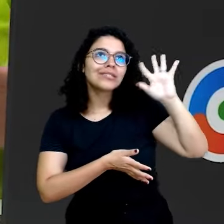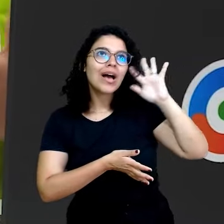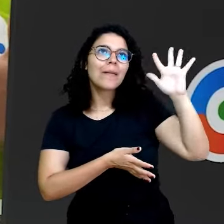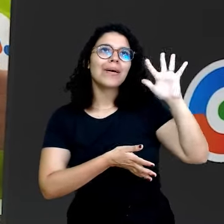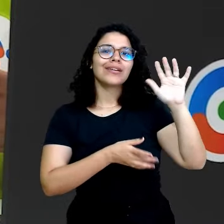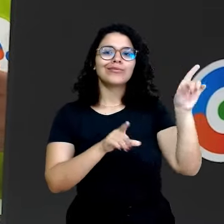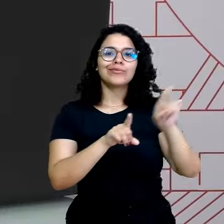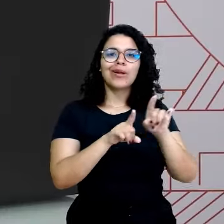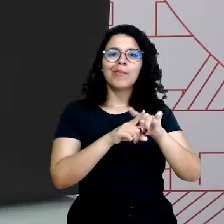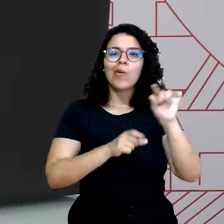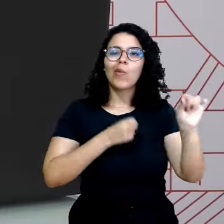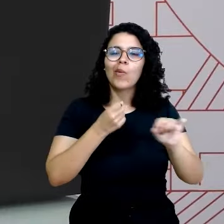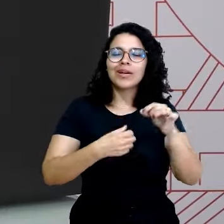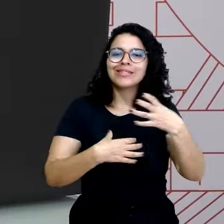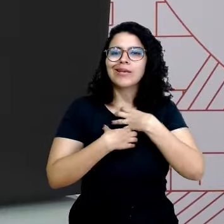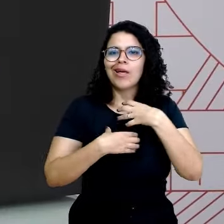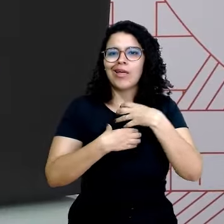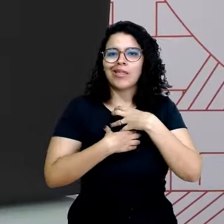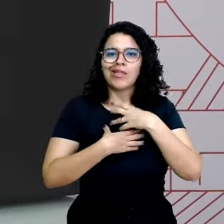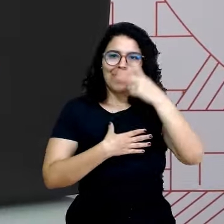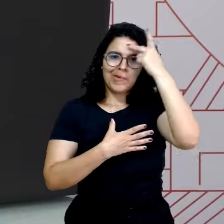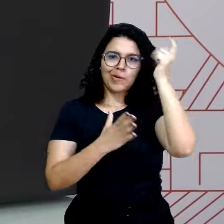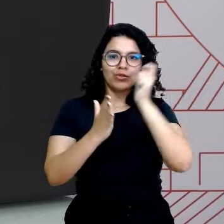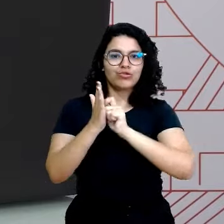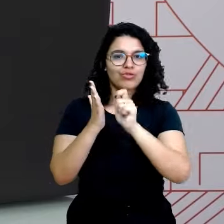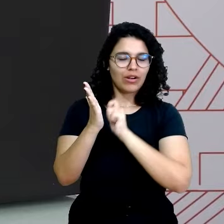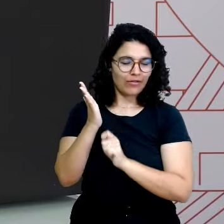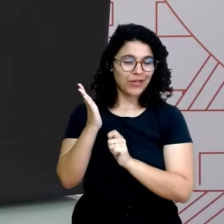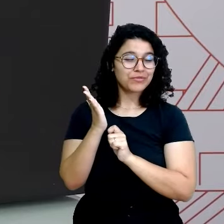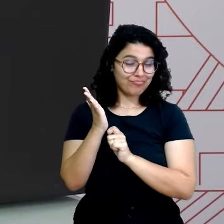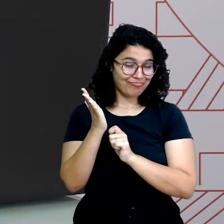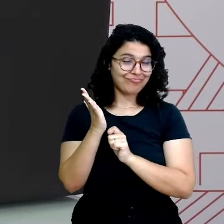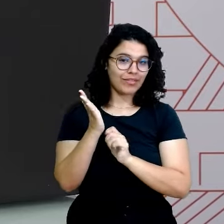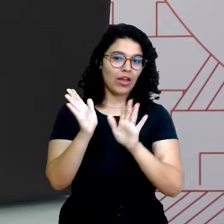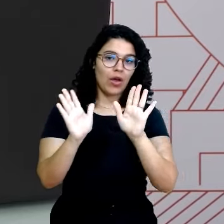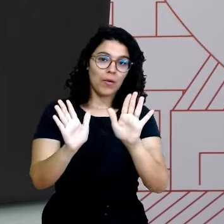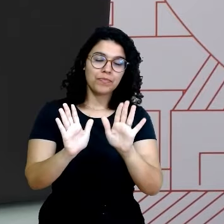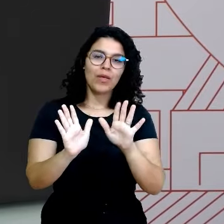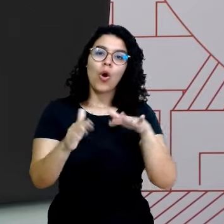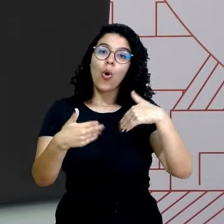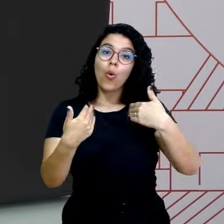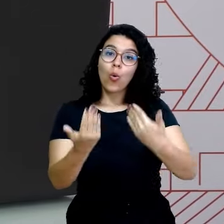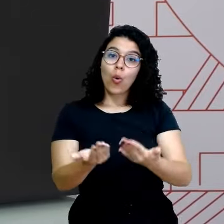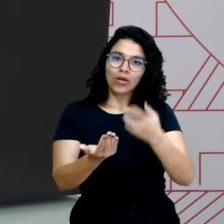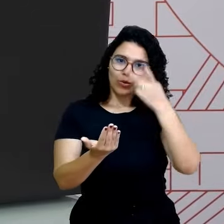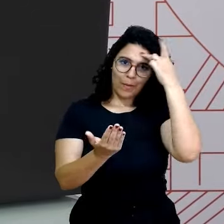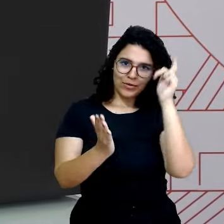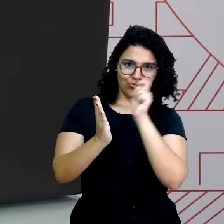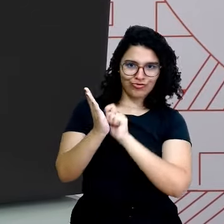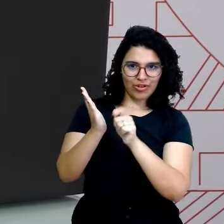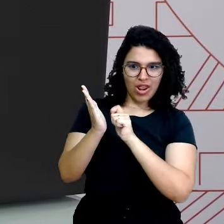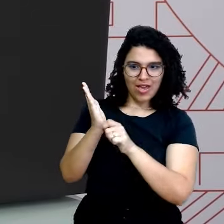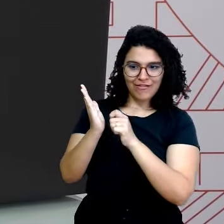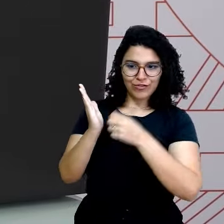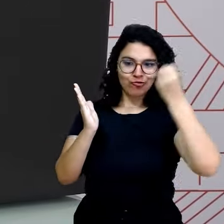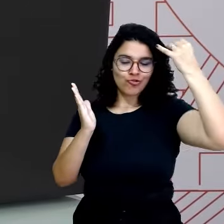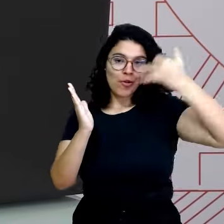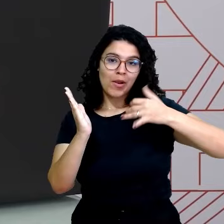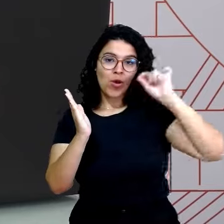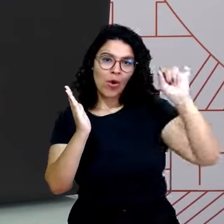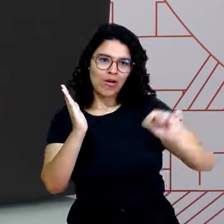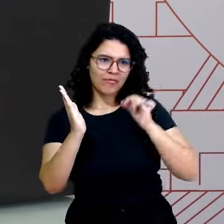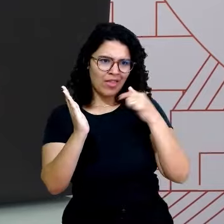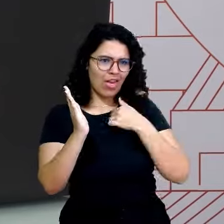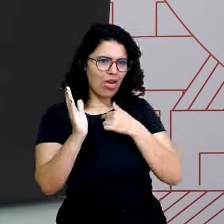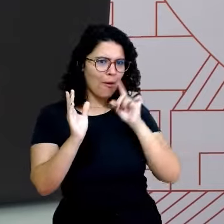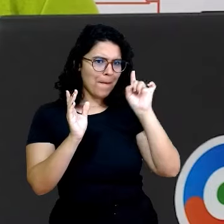do autor. Beleza? Pronto! Como eu estava dizendo, na música, quando o eu lírico diz assim, Te mandei embora pensando